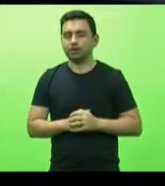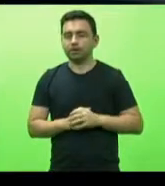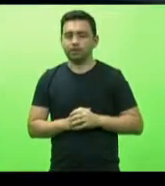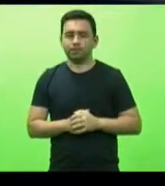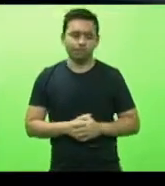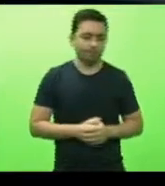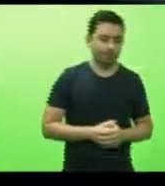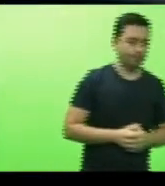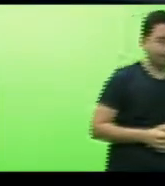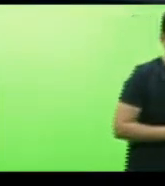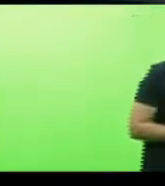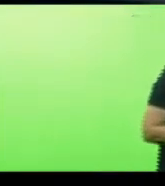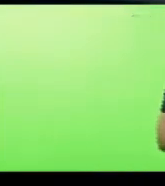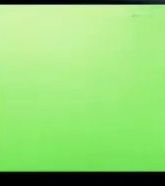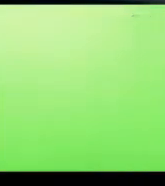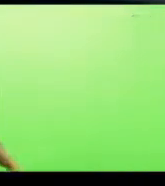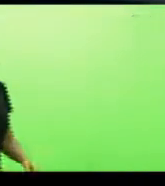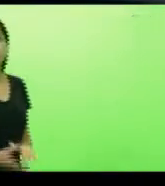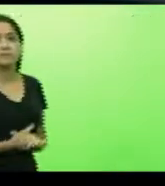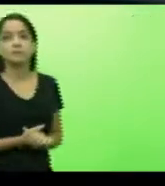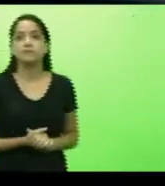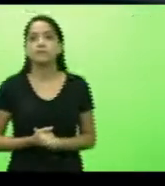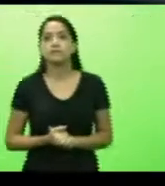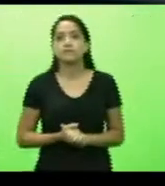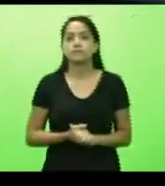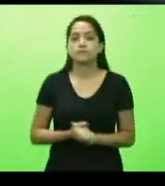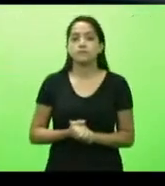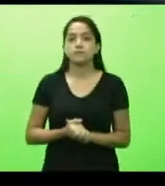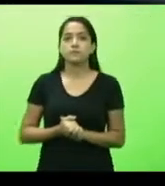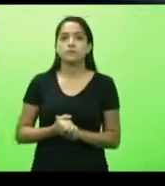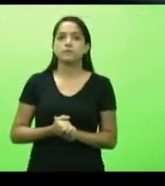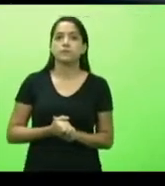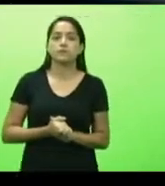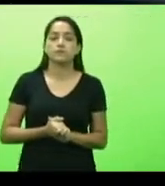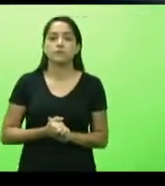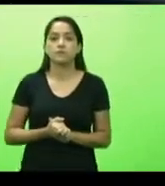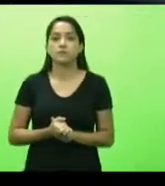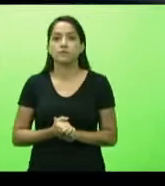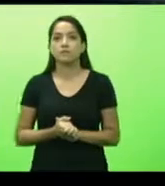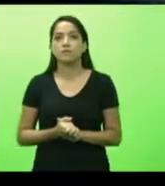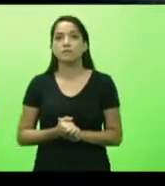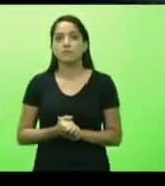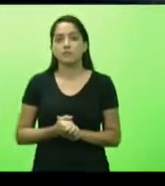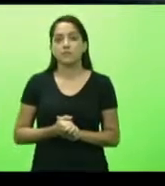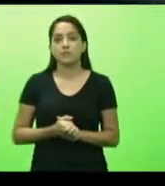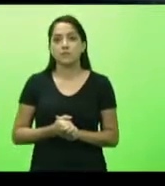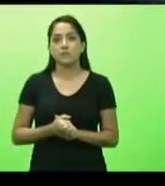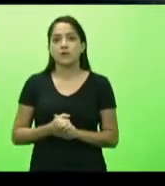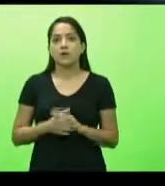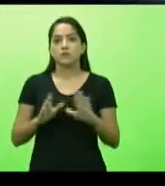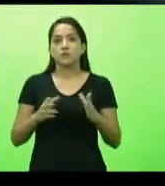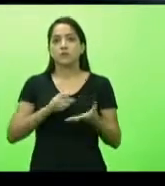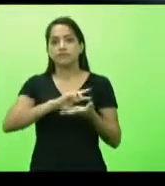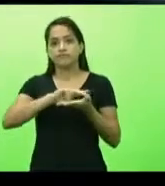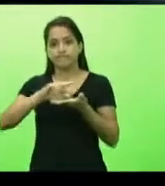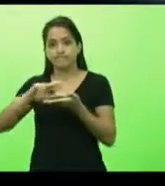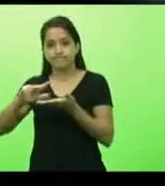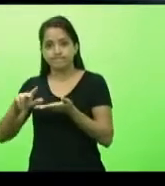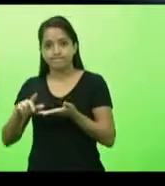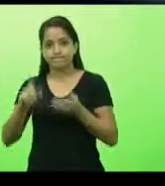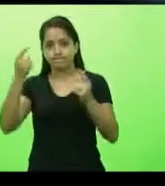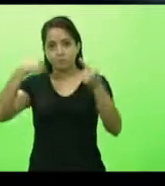onde se registra a Síndrome Inflamatória Multissistêmica Pediátrica. Um conjunto de reações do sistema